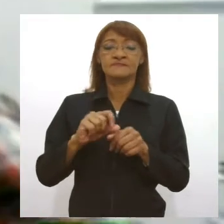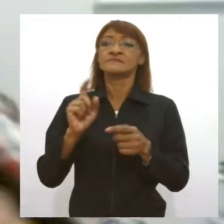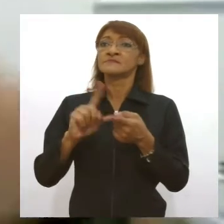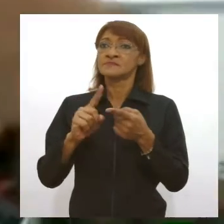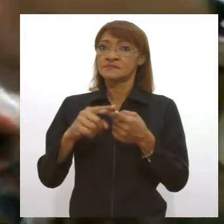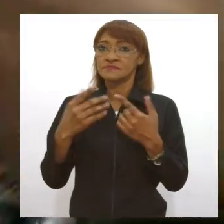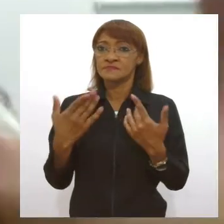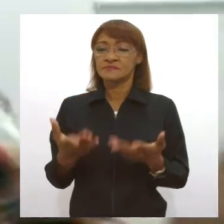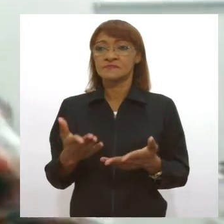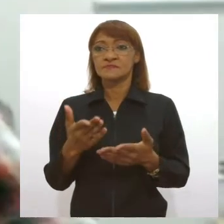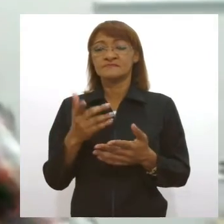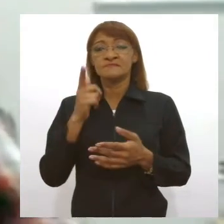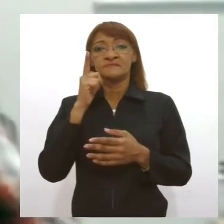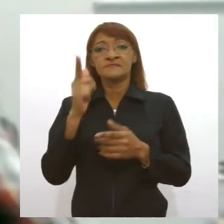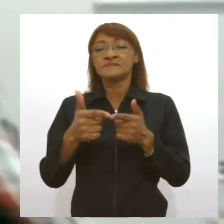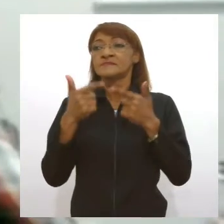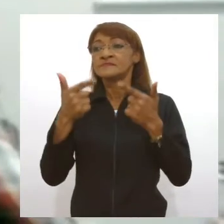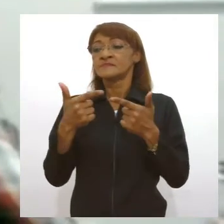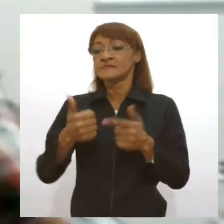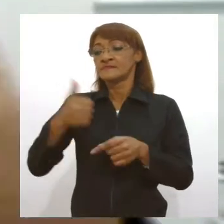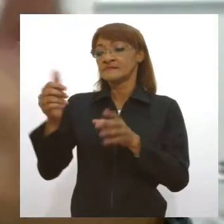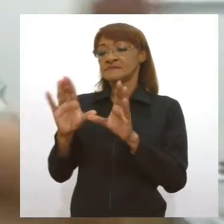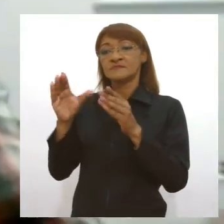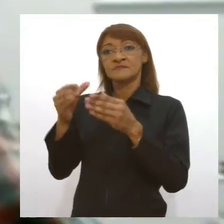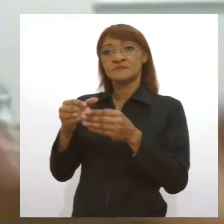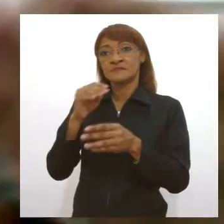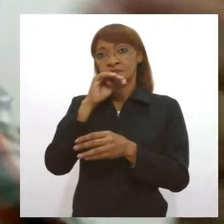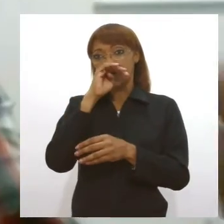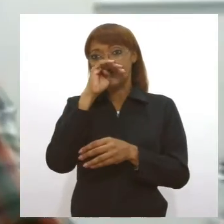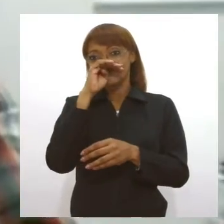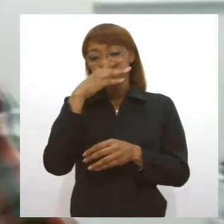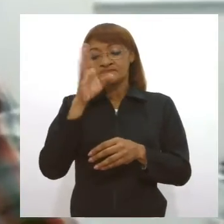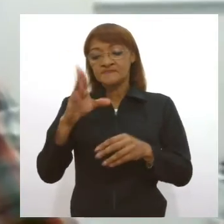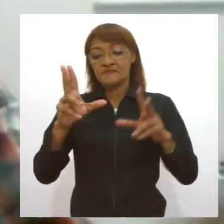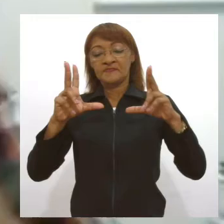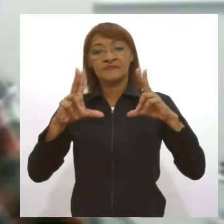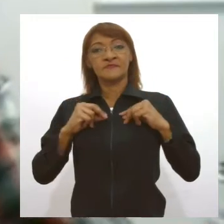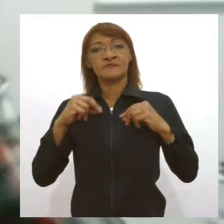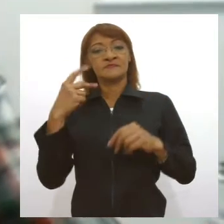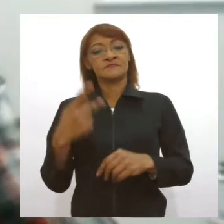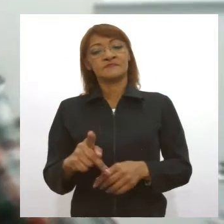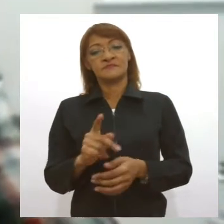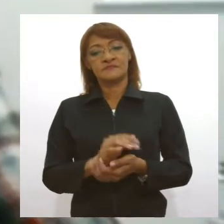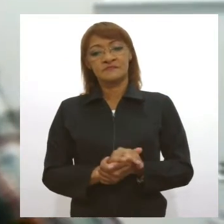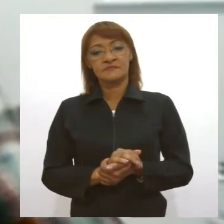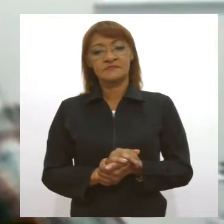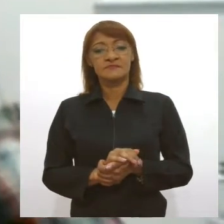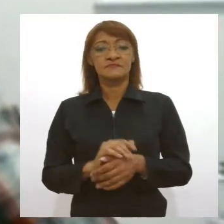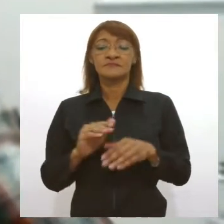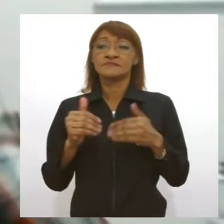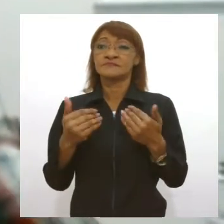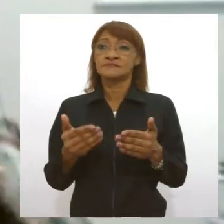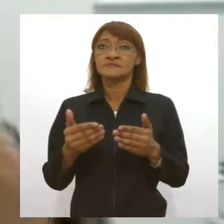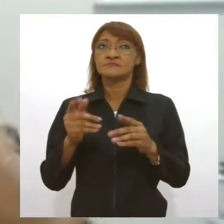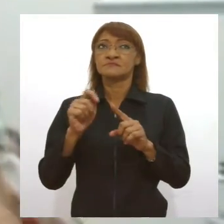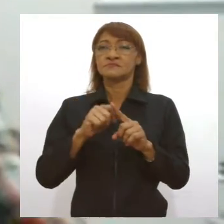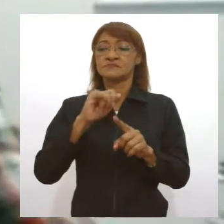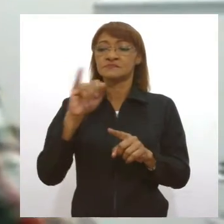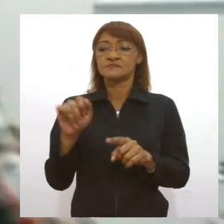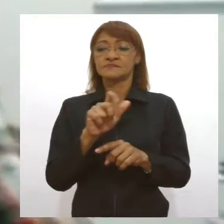contemplados com o primeiro grupo de LACENs que vão receber o sequenciador. Então, a partir de julho,